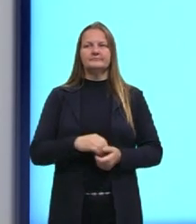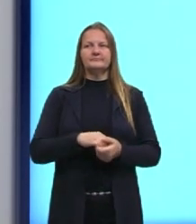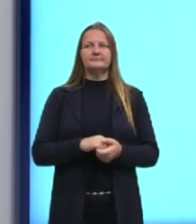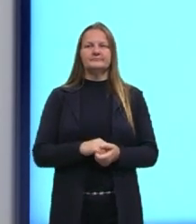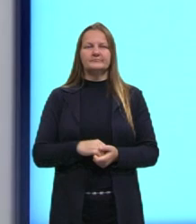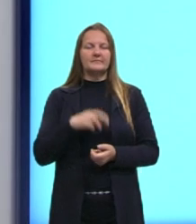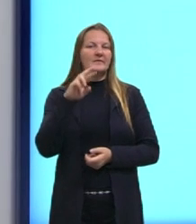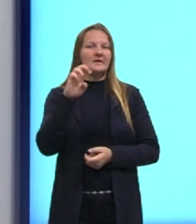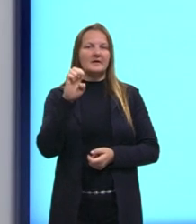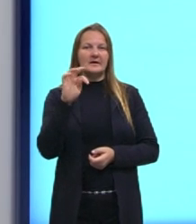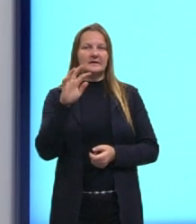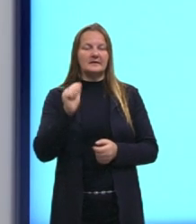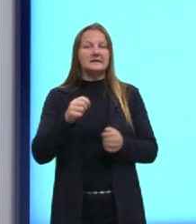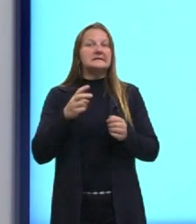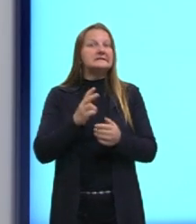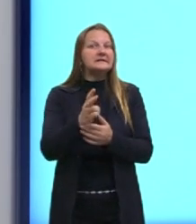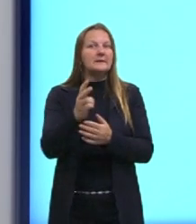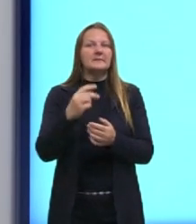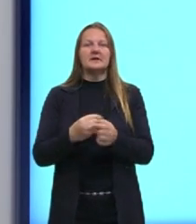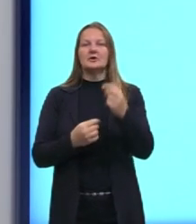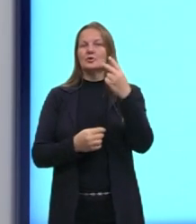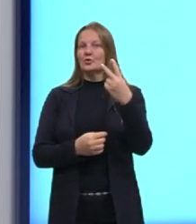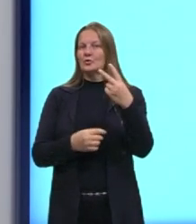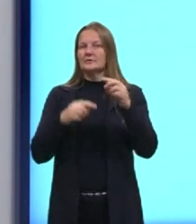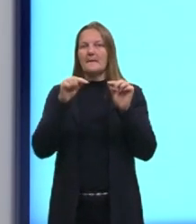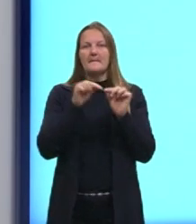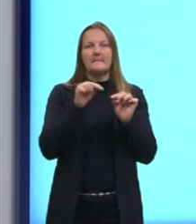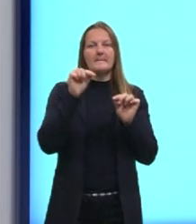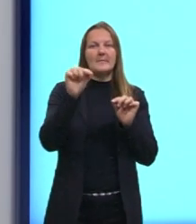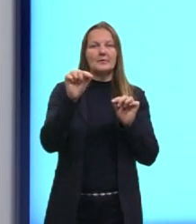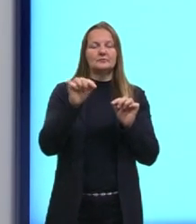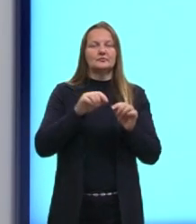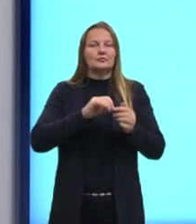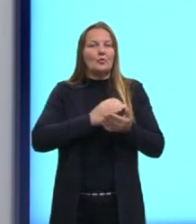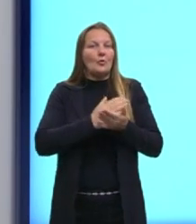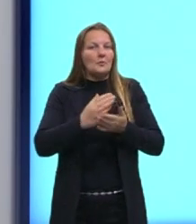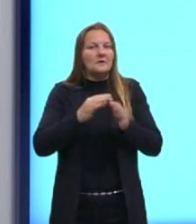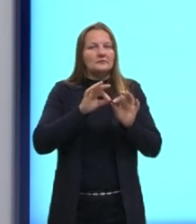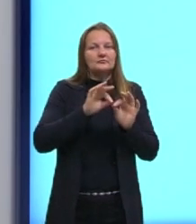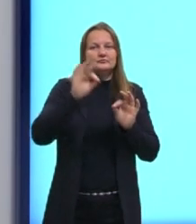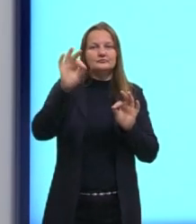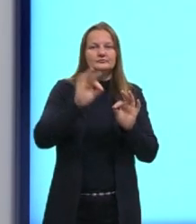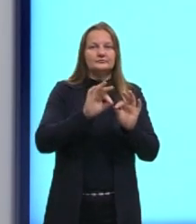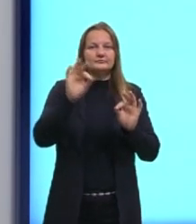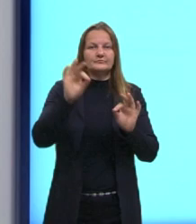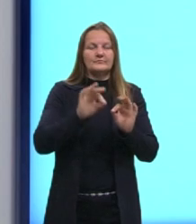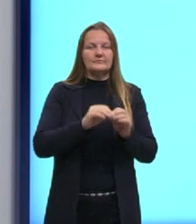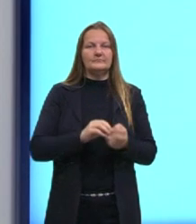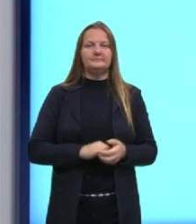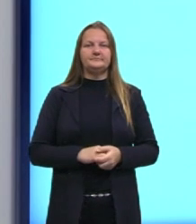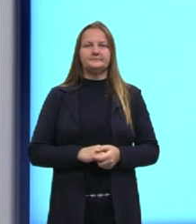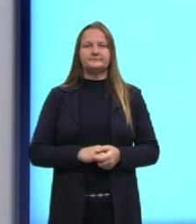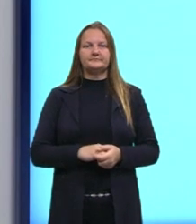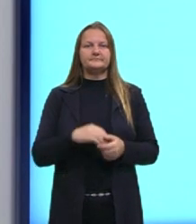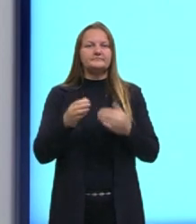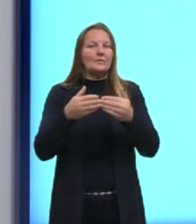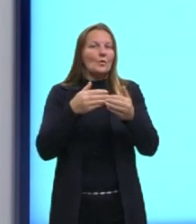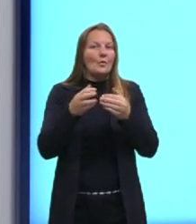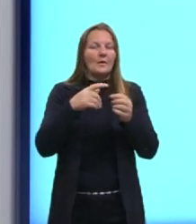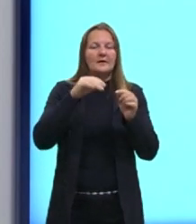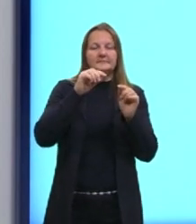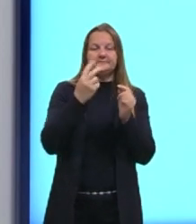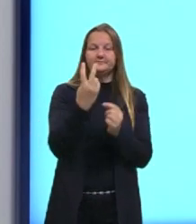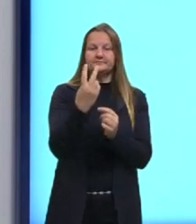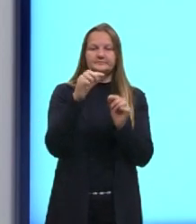sempre precisamos de, pelo menos, dois pontos para definir tanto a reta quanto a semirreta e o